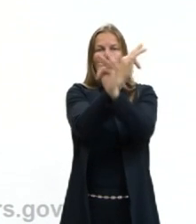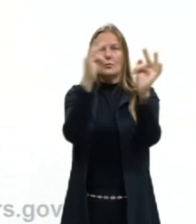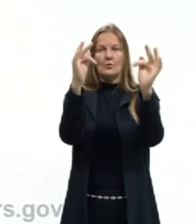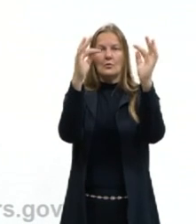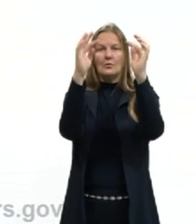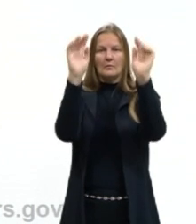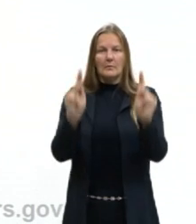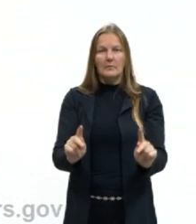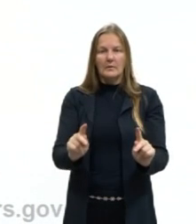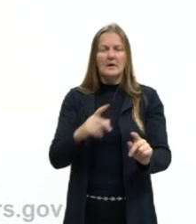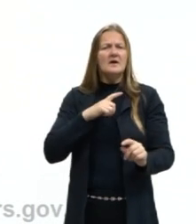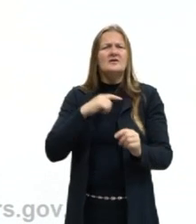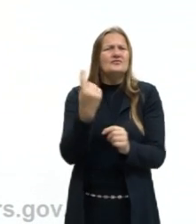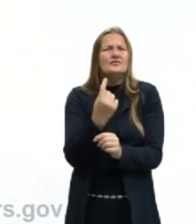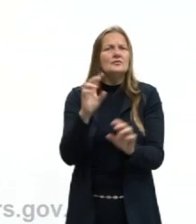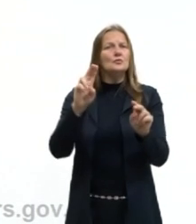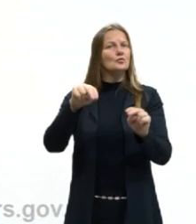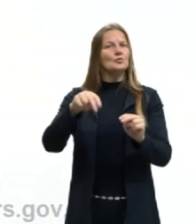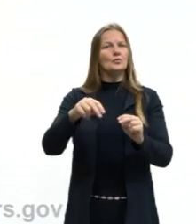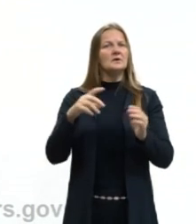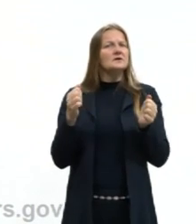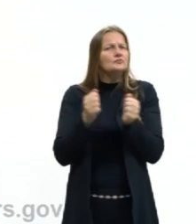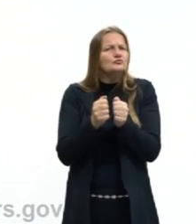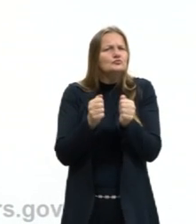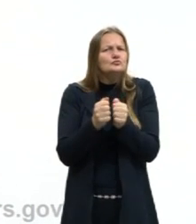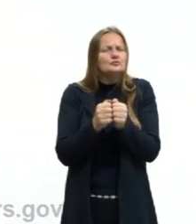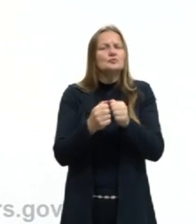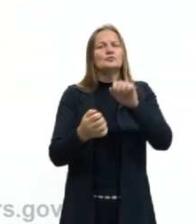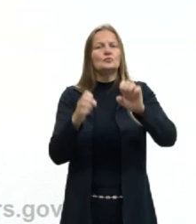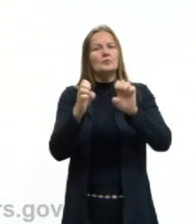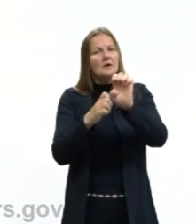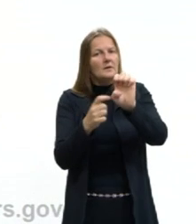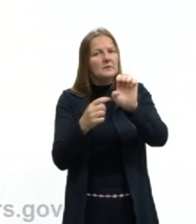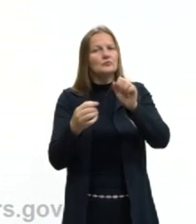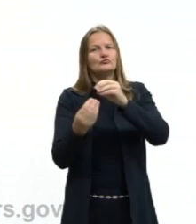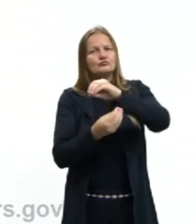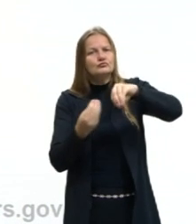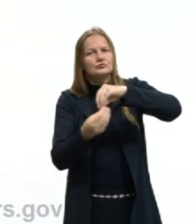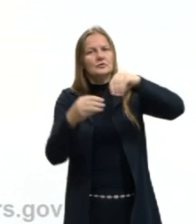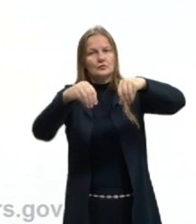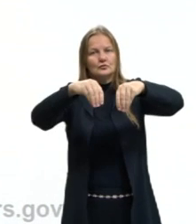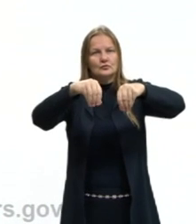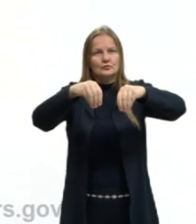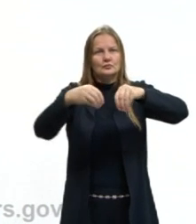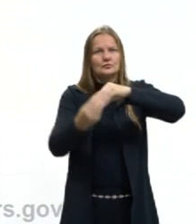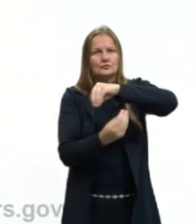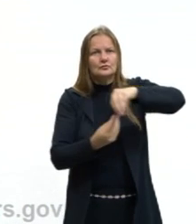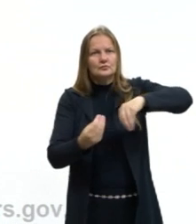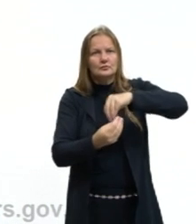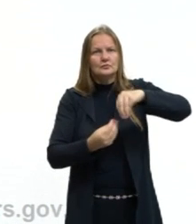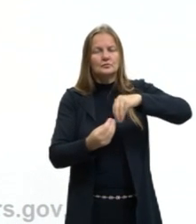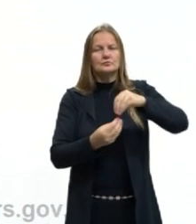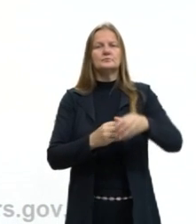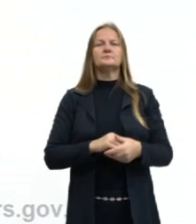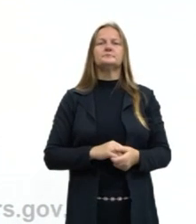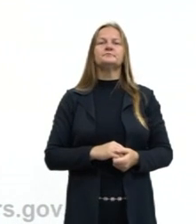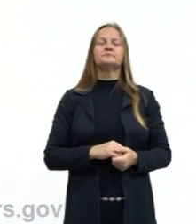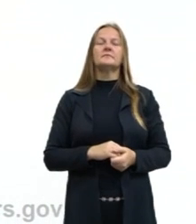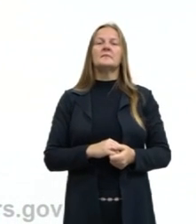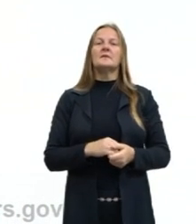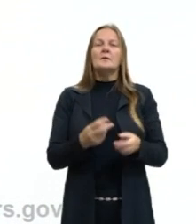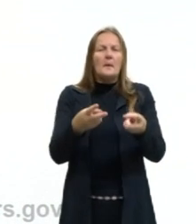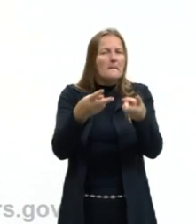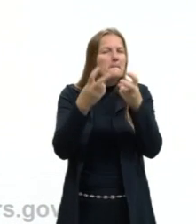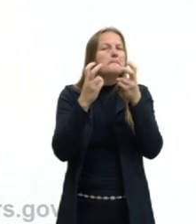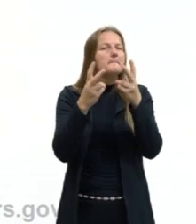sozinhos, eles sempre eram acompanhados de outros elementos, as substâncias, os compostos. Então, eles